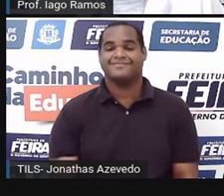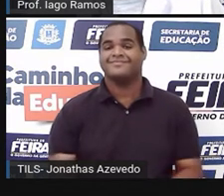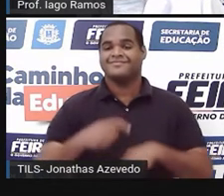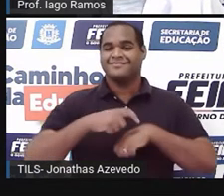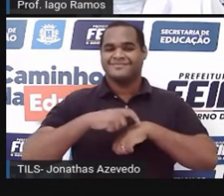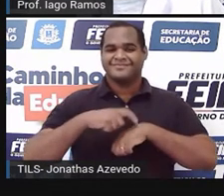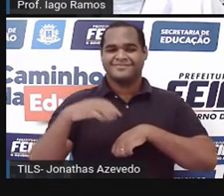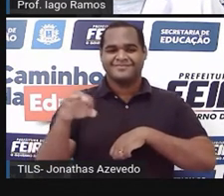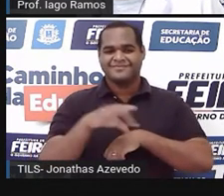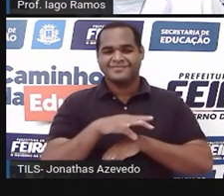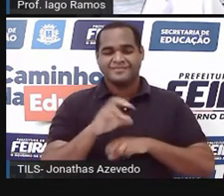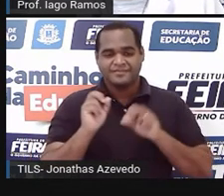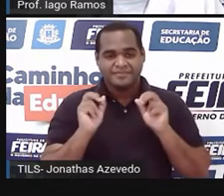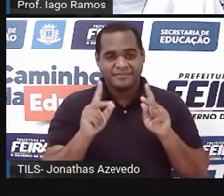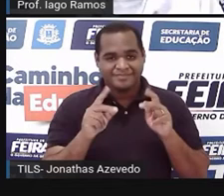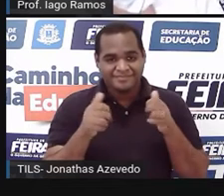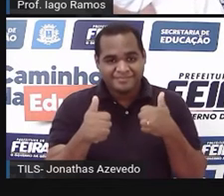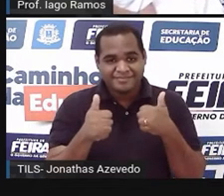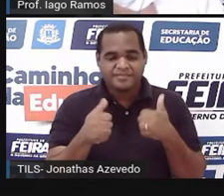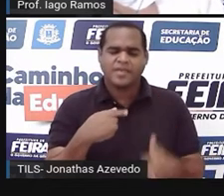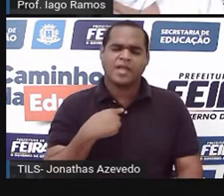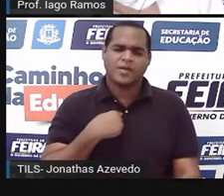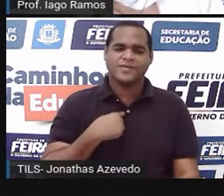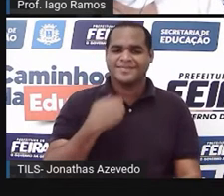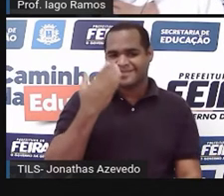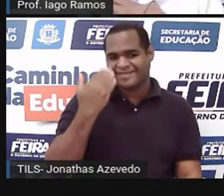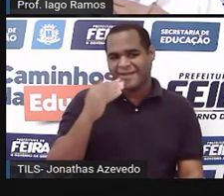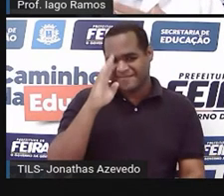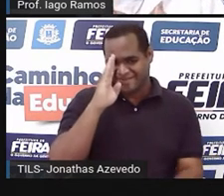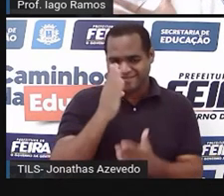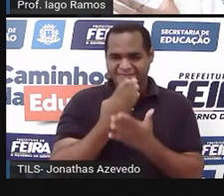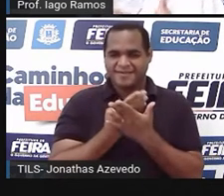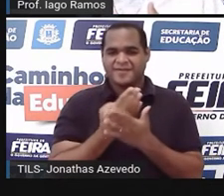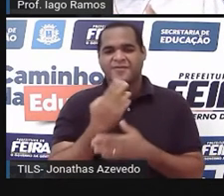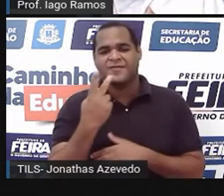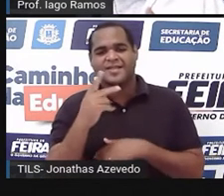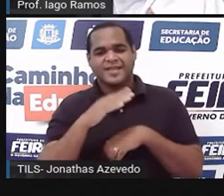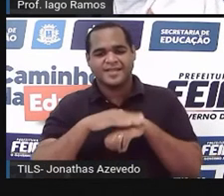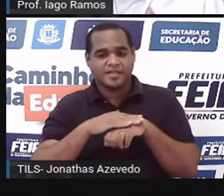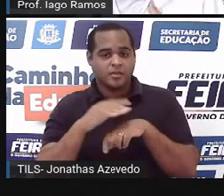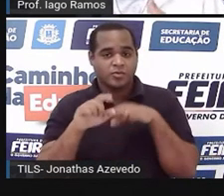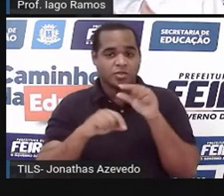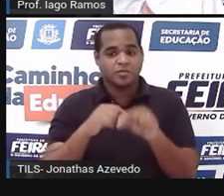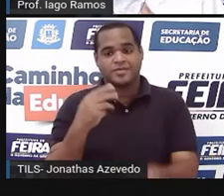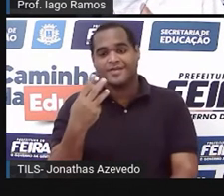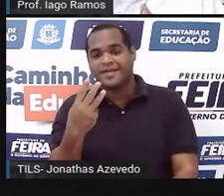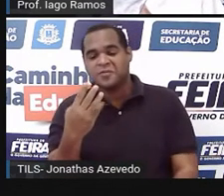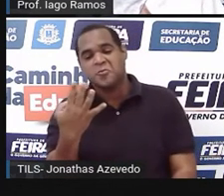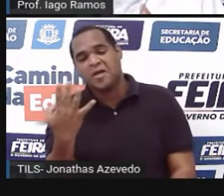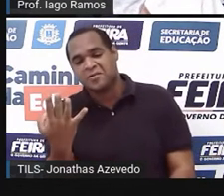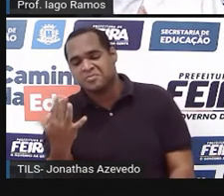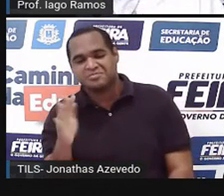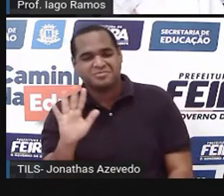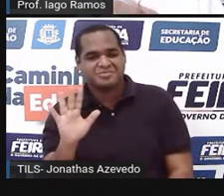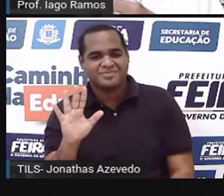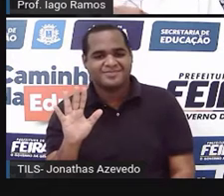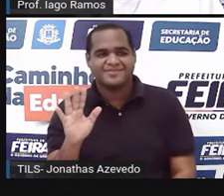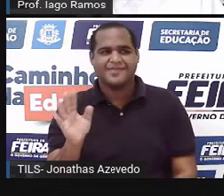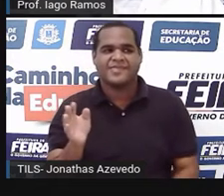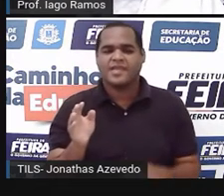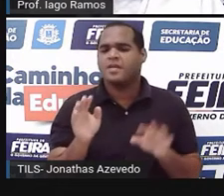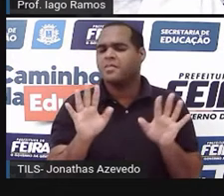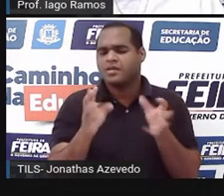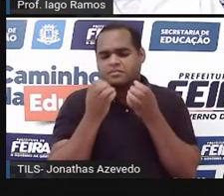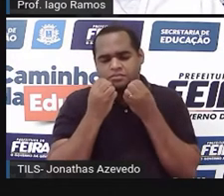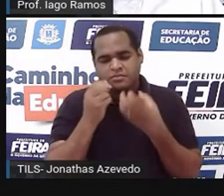Prontinho. E aí? Bom, eu acredito que você escolheu ou 3 ou 4. Tá bom? Mas